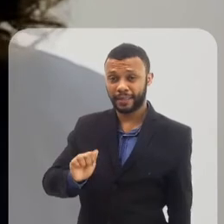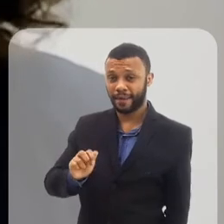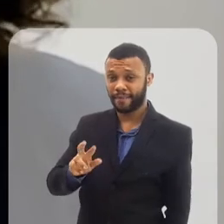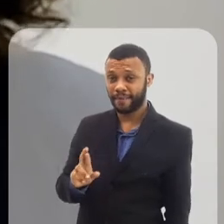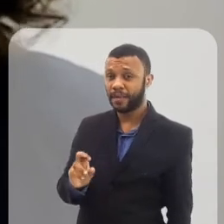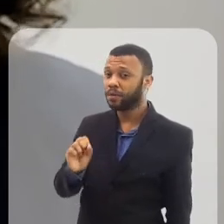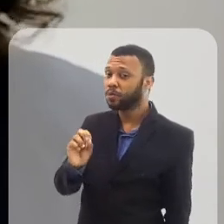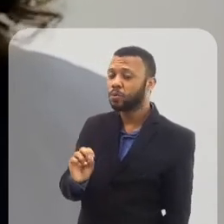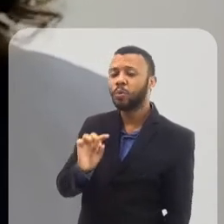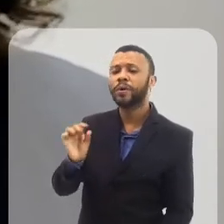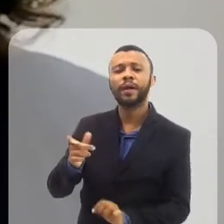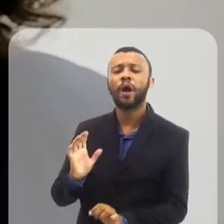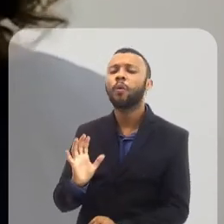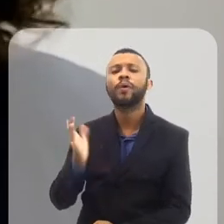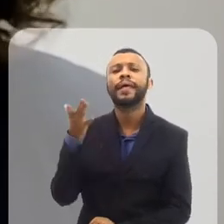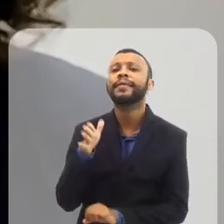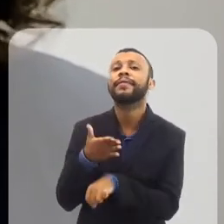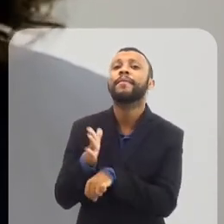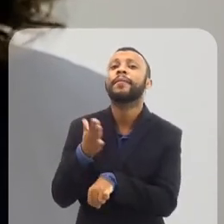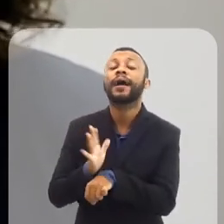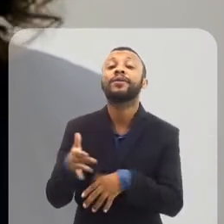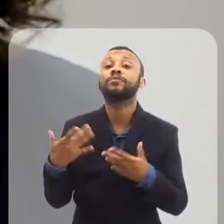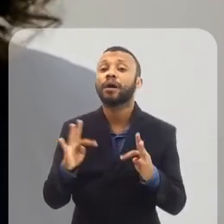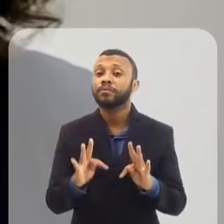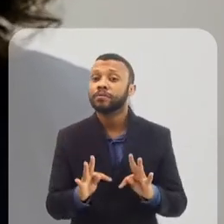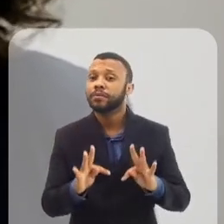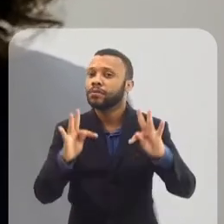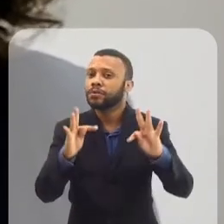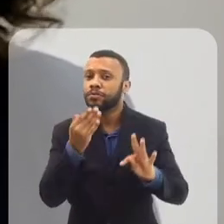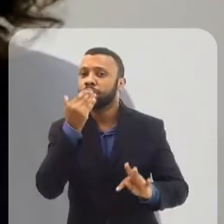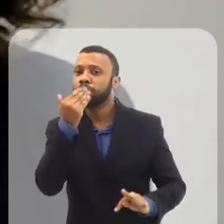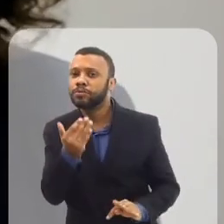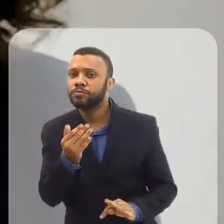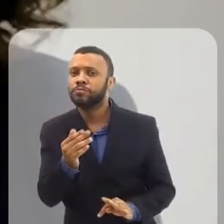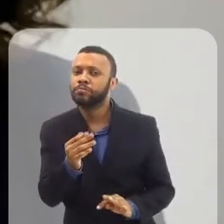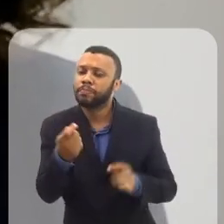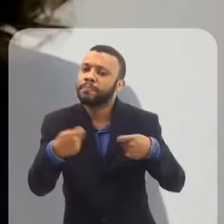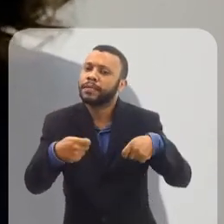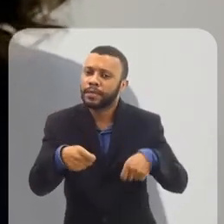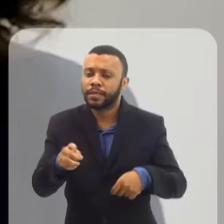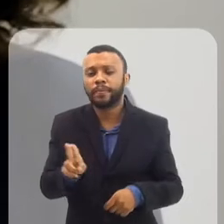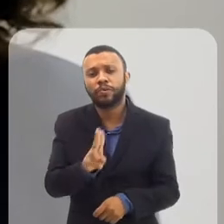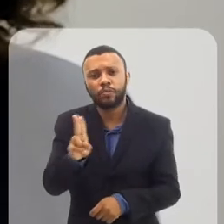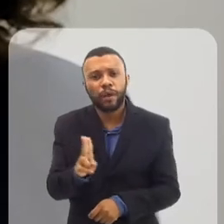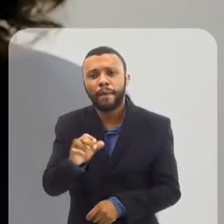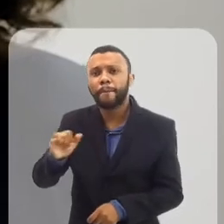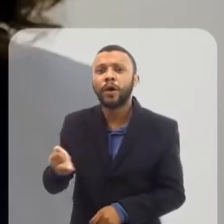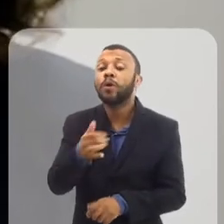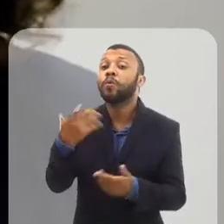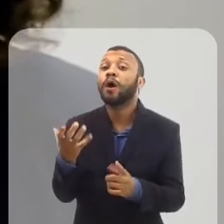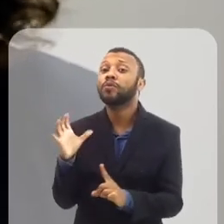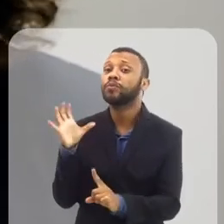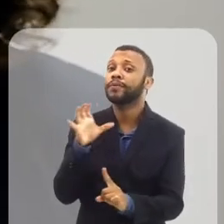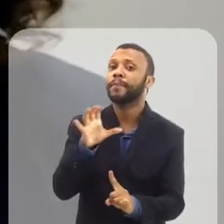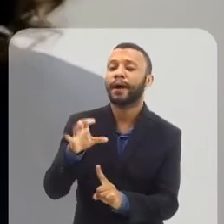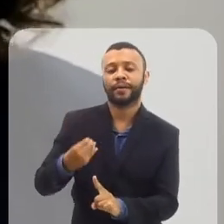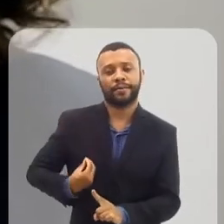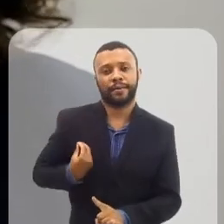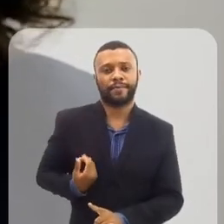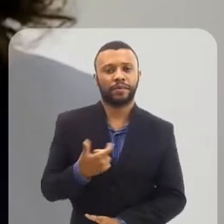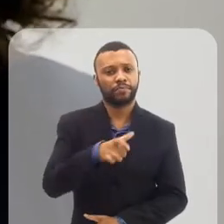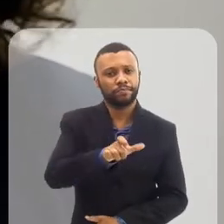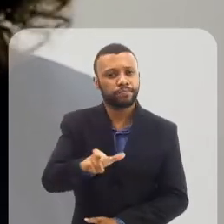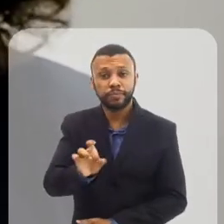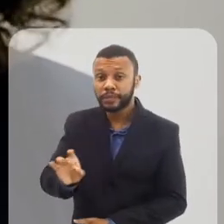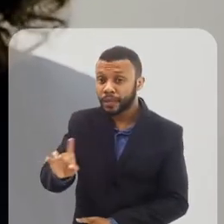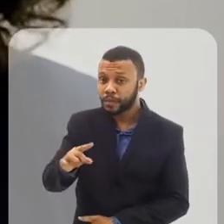Como ele acontece na prática? Que tipos de tecnologia são necessários para que ele possa existir e quais os impactos